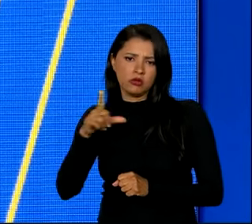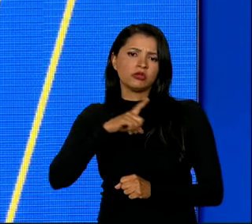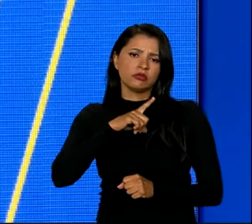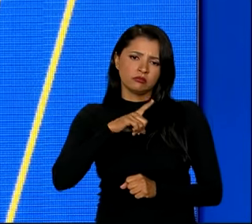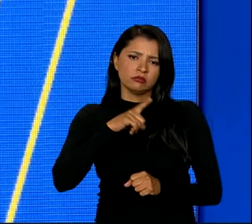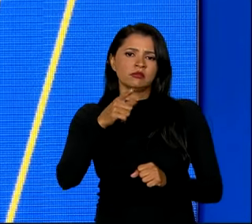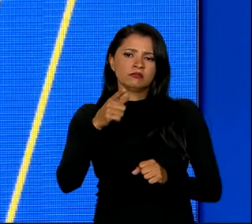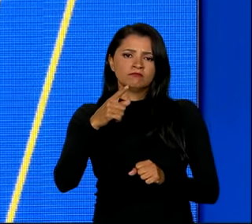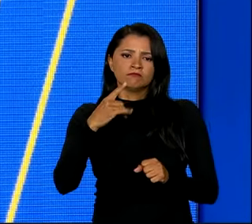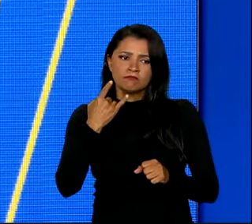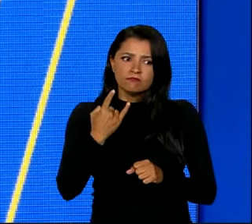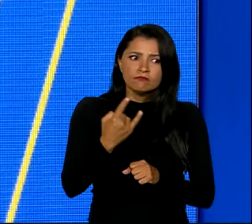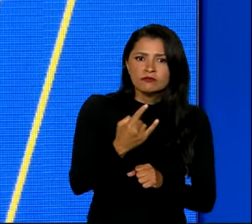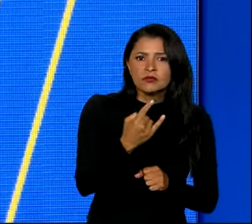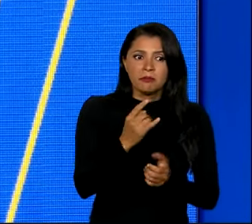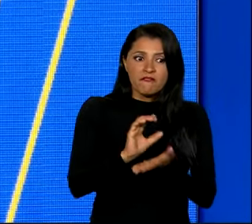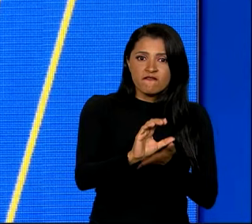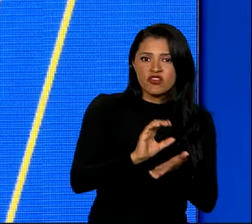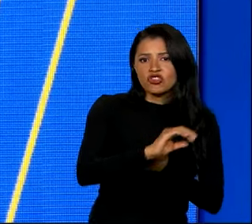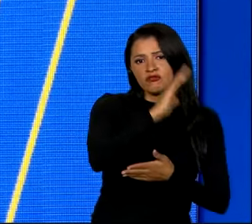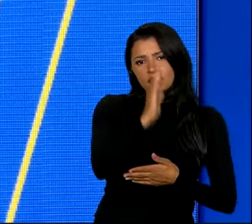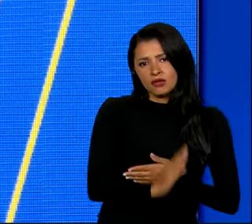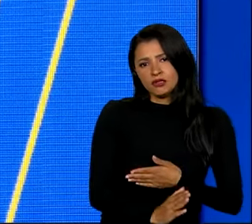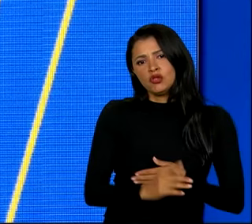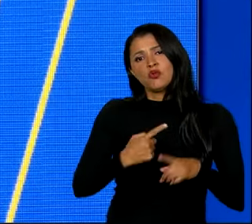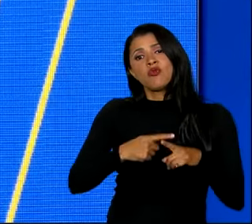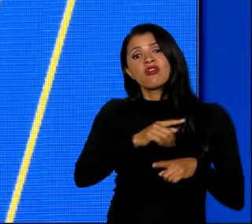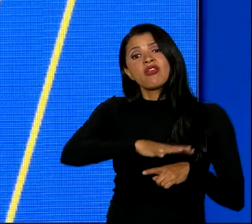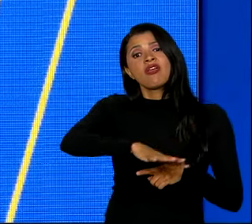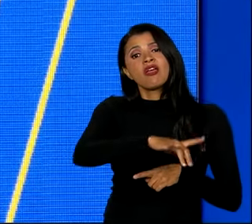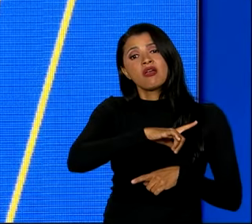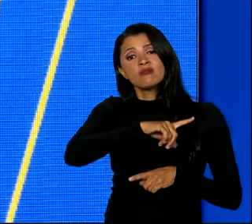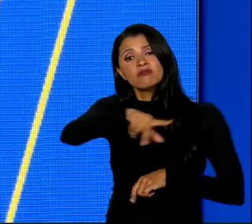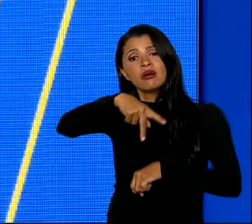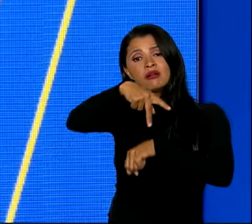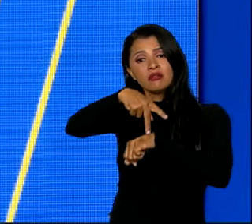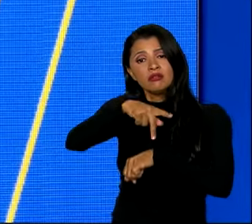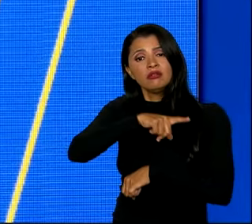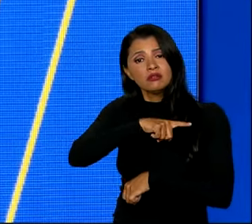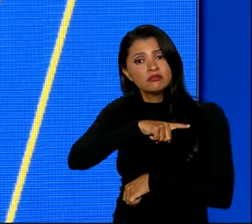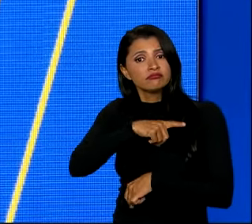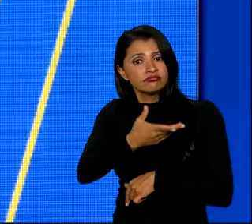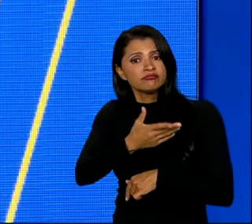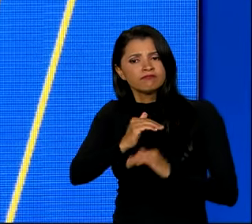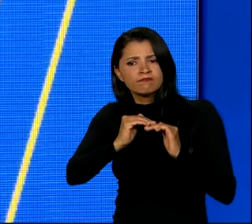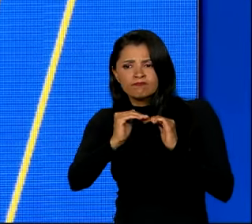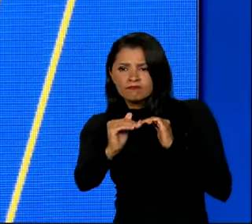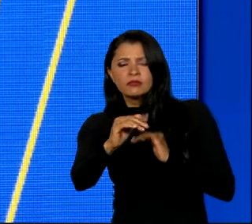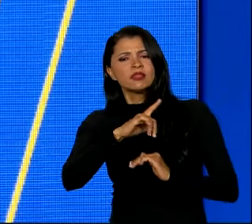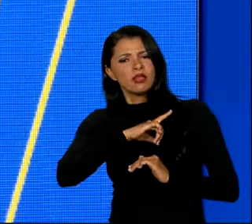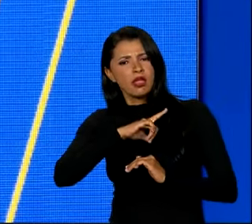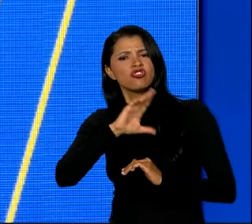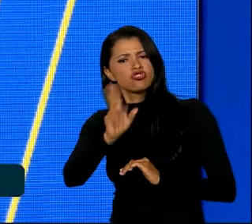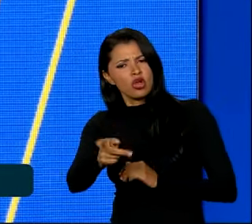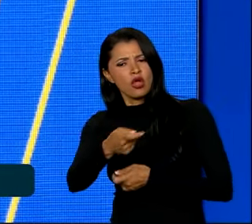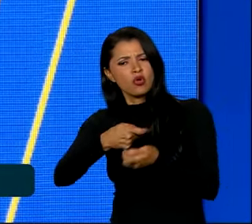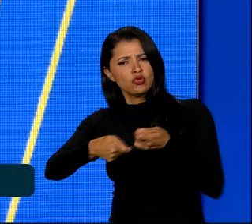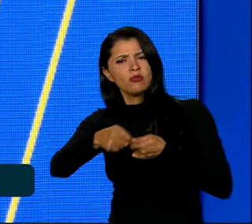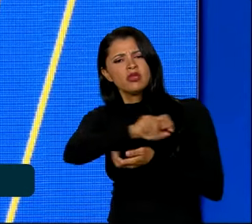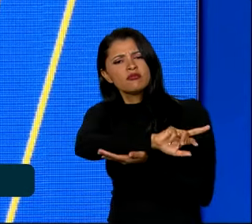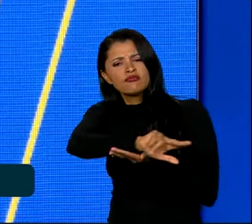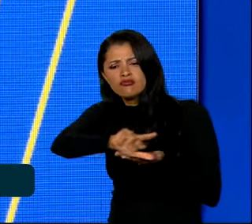investimentos estratégicos, exatamente porque é um país com grande estabilidade, porque já tem uma economia